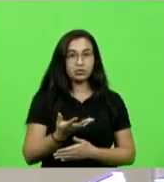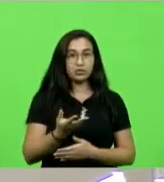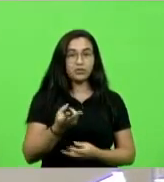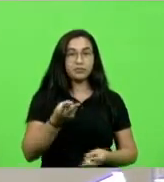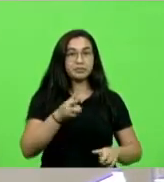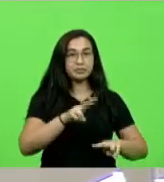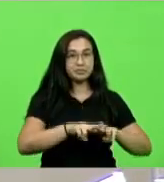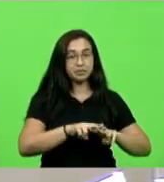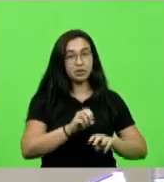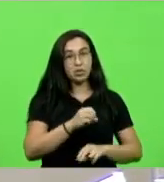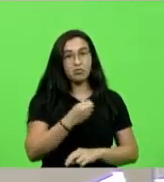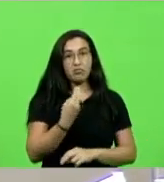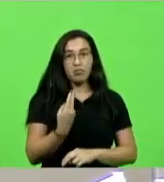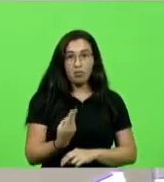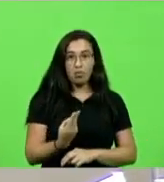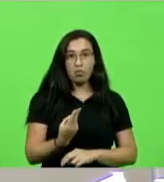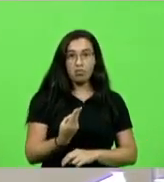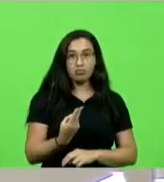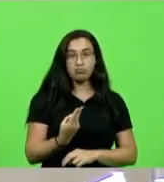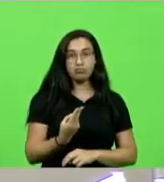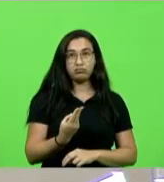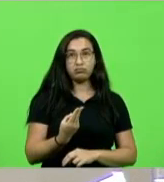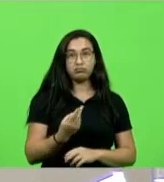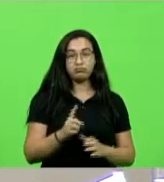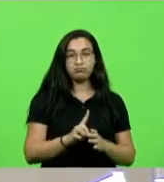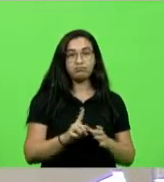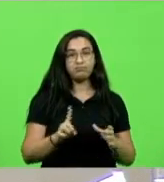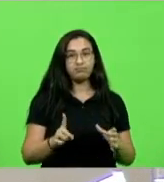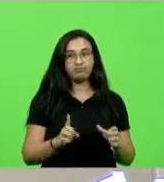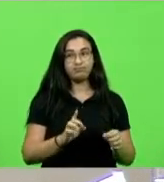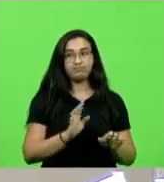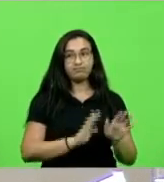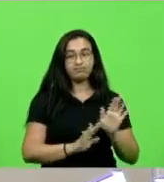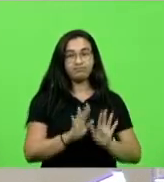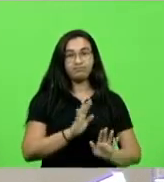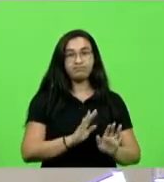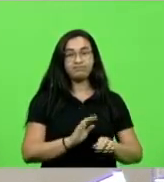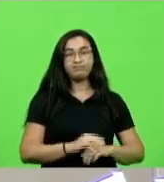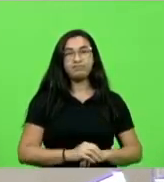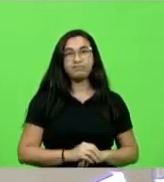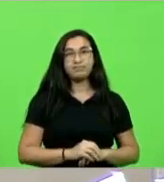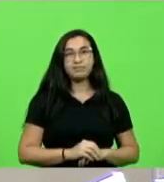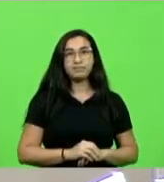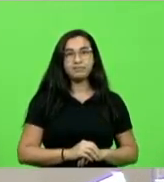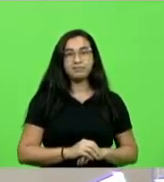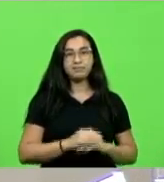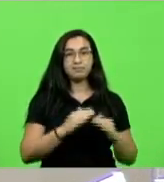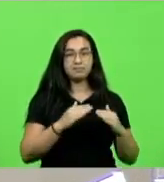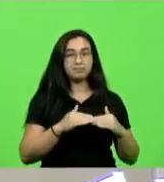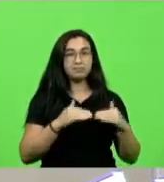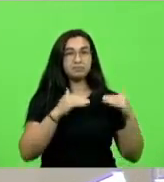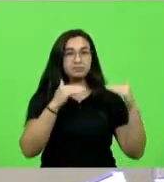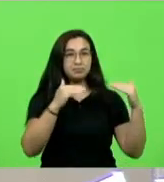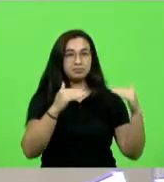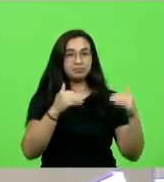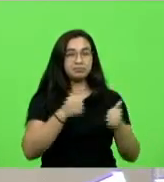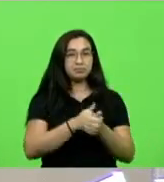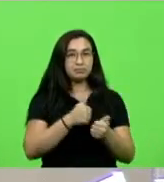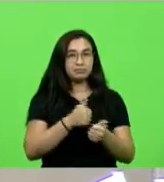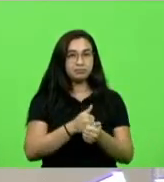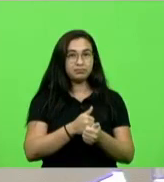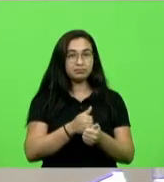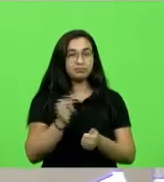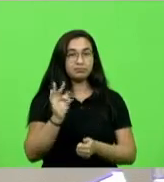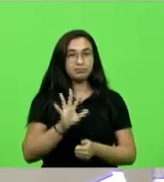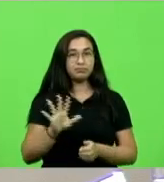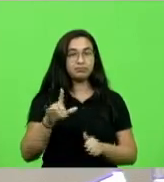ou a medida cautelar. Amparada na autoridade da decisão emanada pelo Supremo Tribunal Federal, a LESC publicou a Resolução